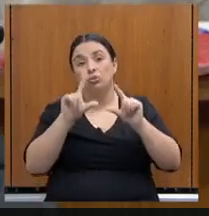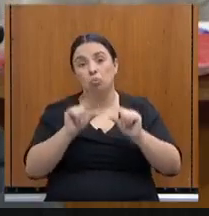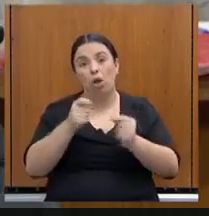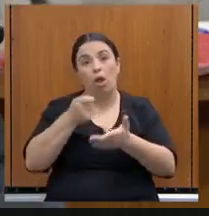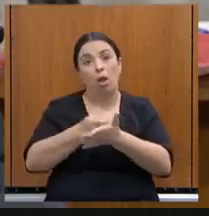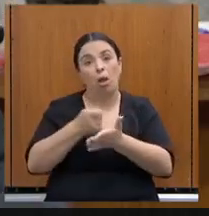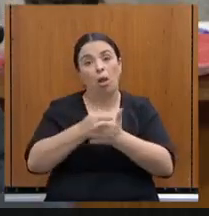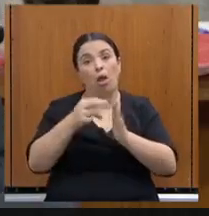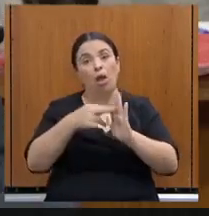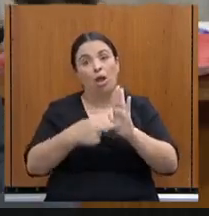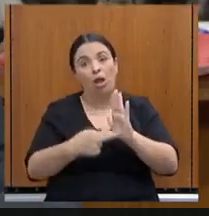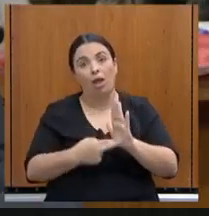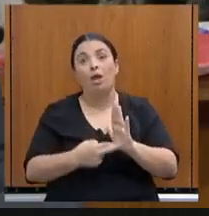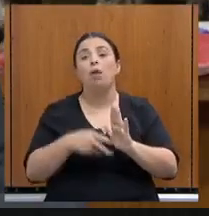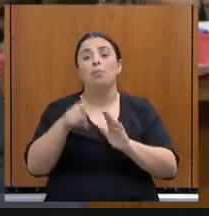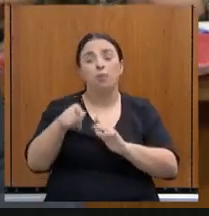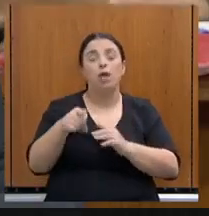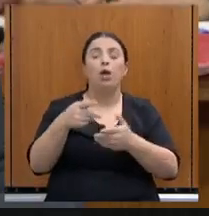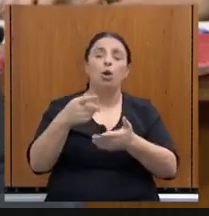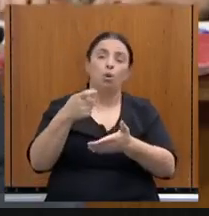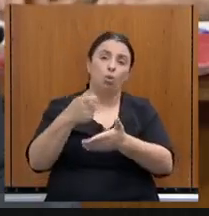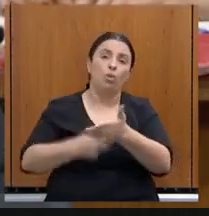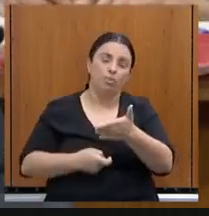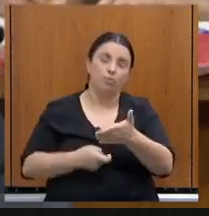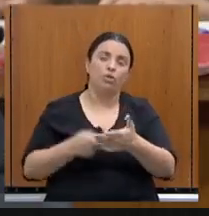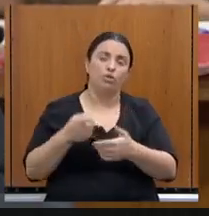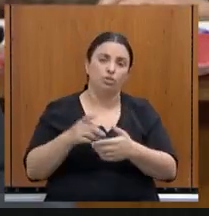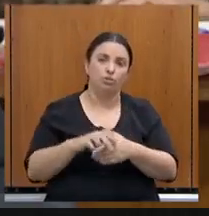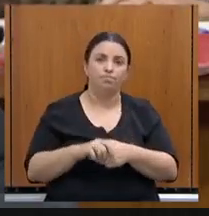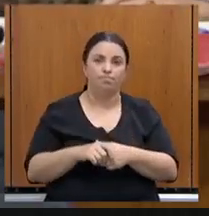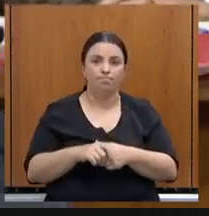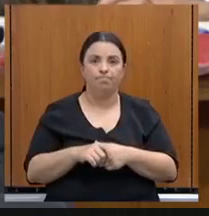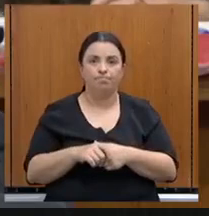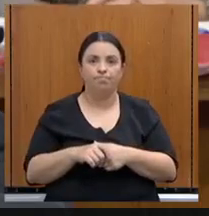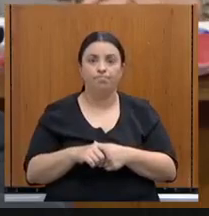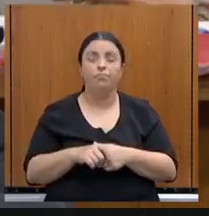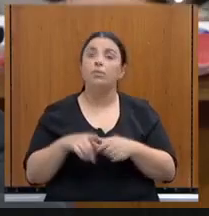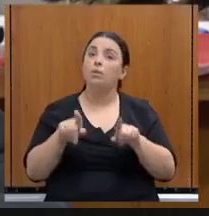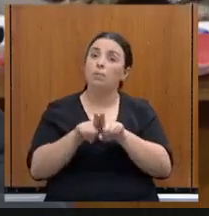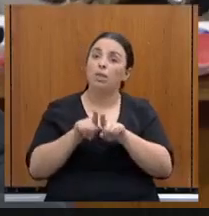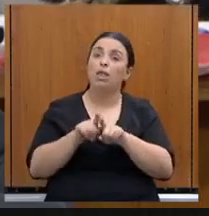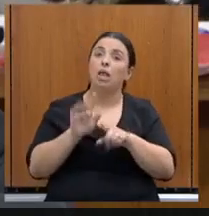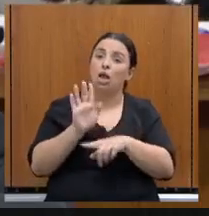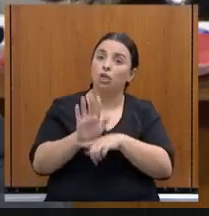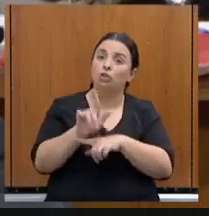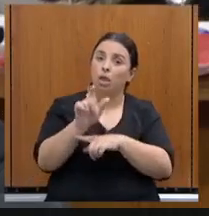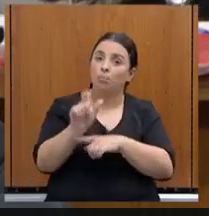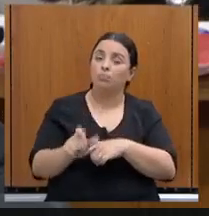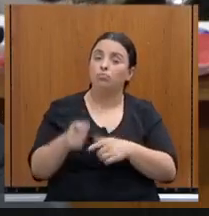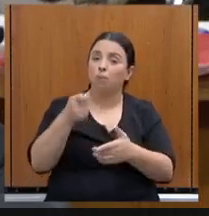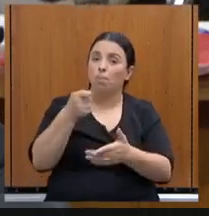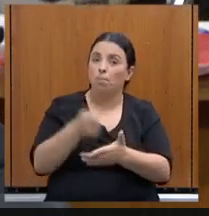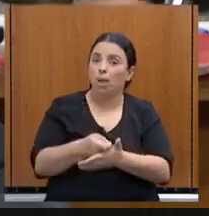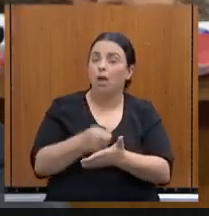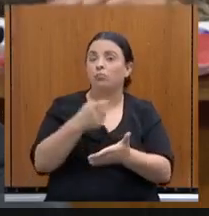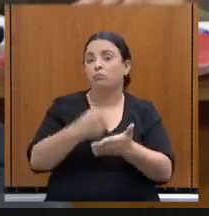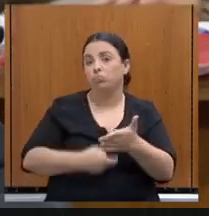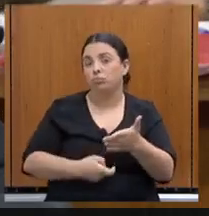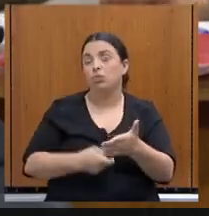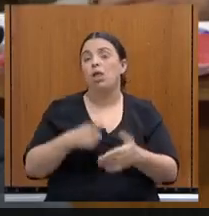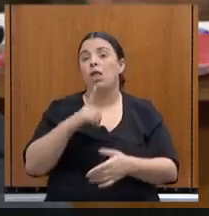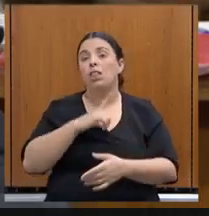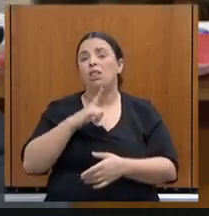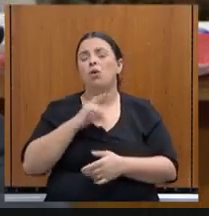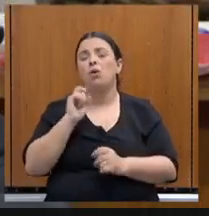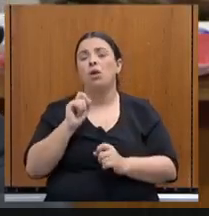contribuinte. Tentando também ajudar o contribuinte, a gente tem a autorregularização que